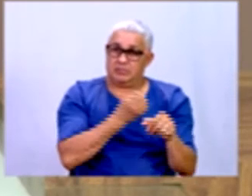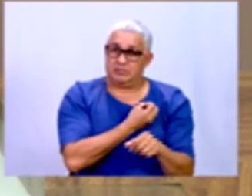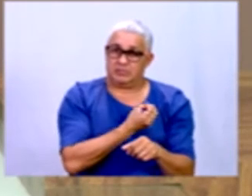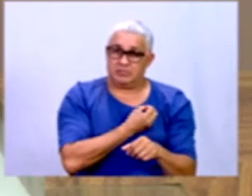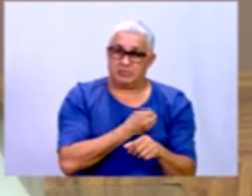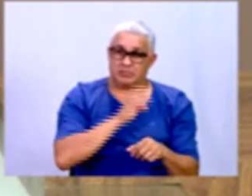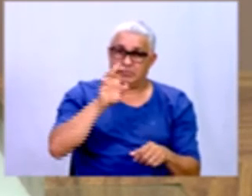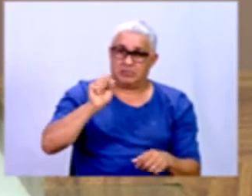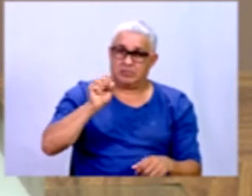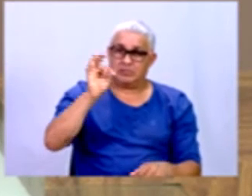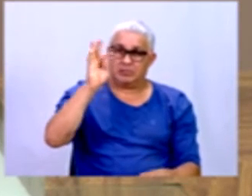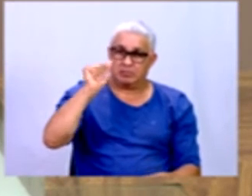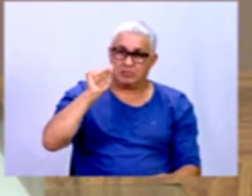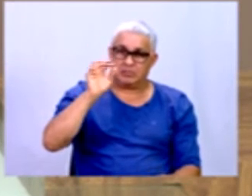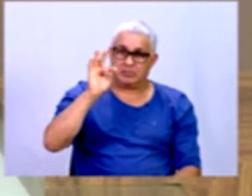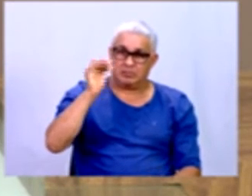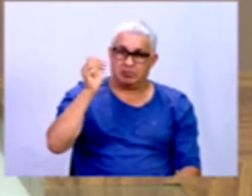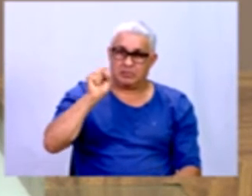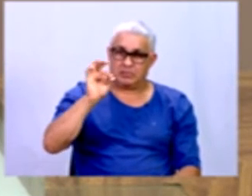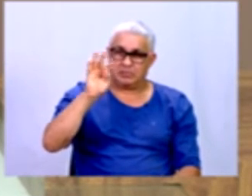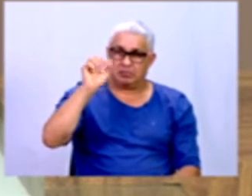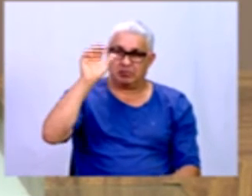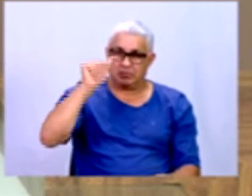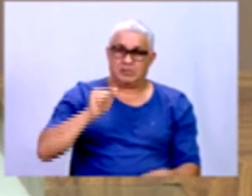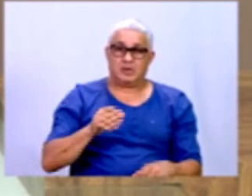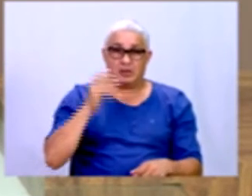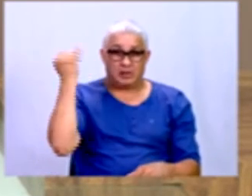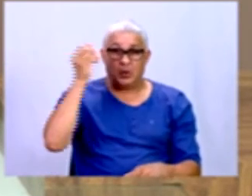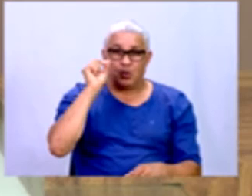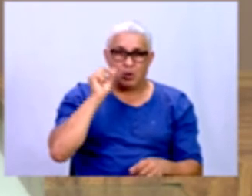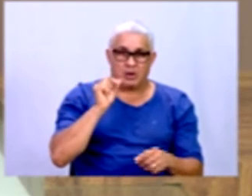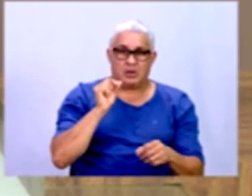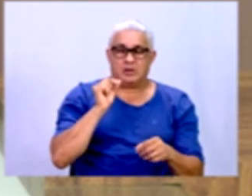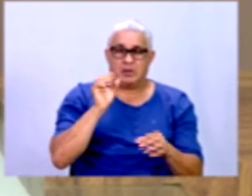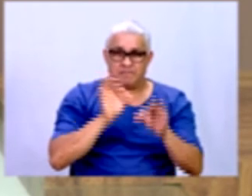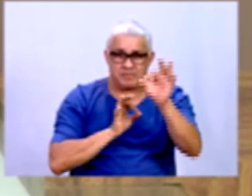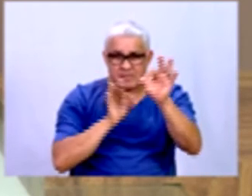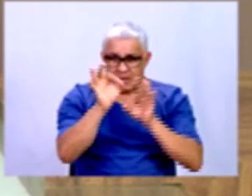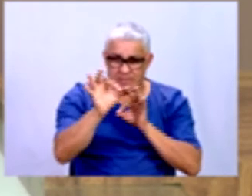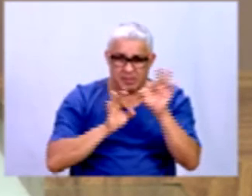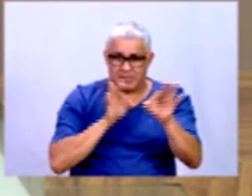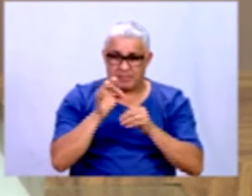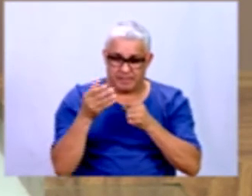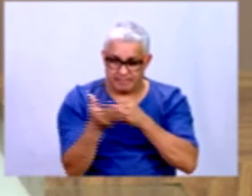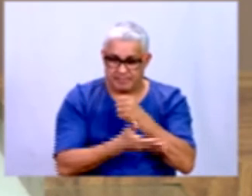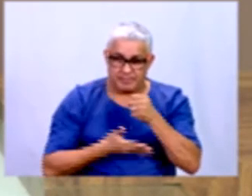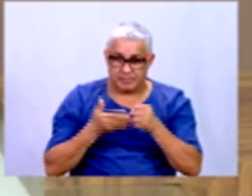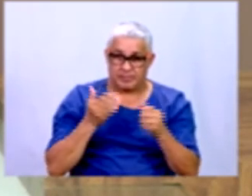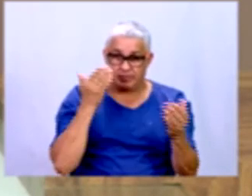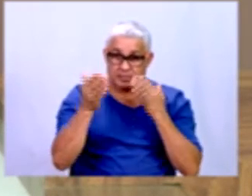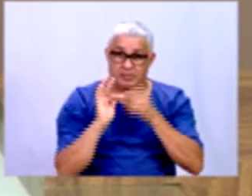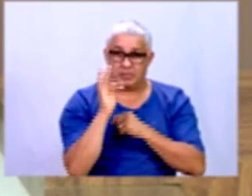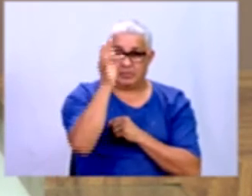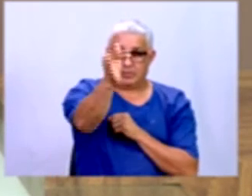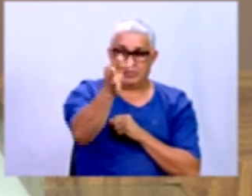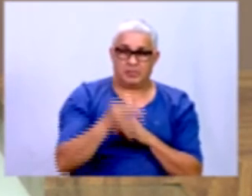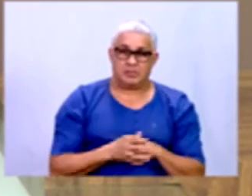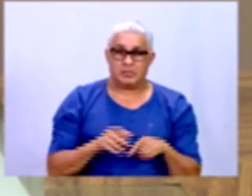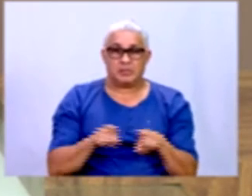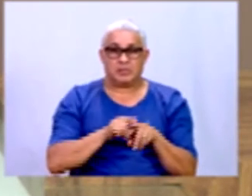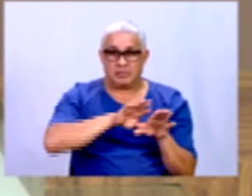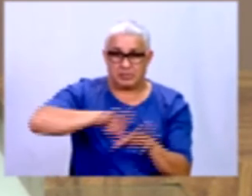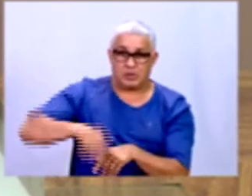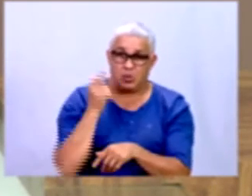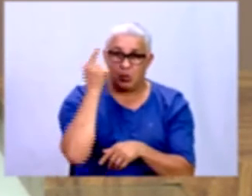estatísticos. Então, assim, é importante que ela seja bem construída para que ela sirva de base para análises posteriores. Um outro fator